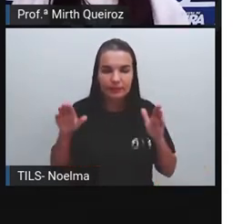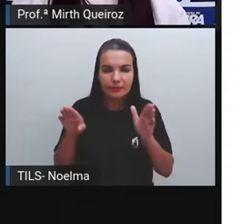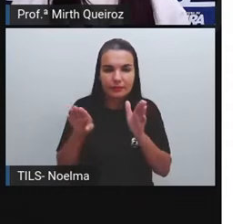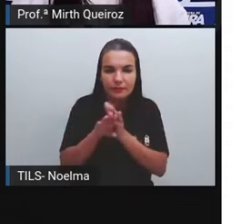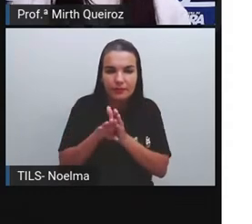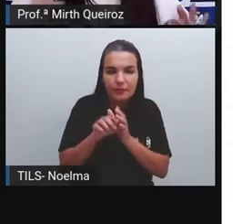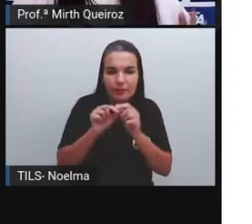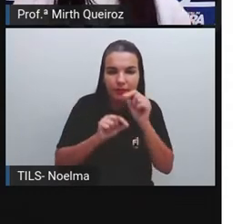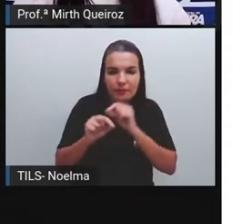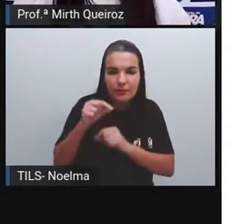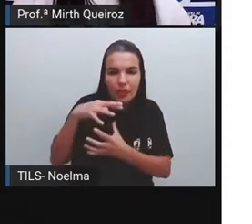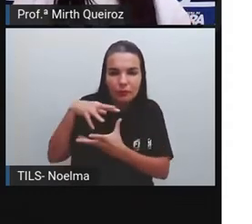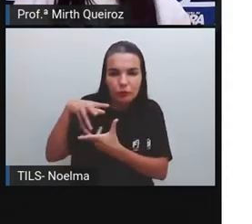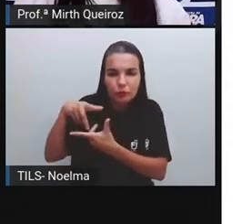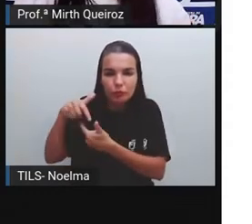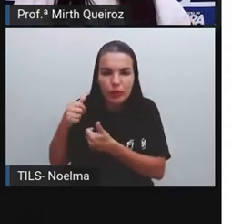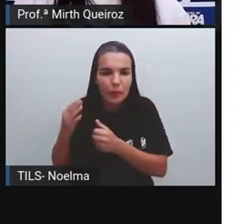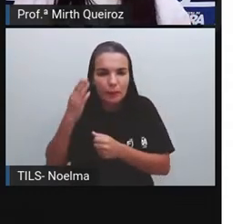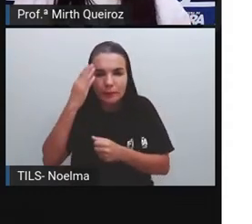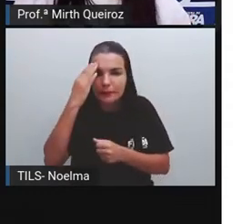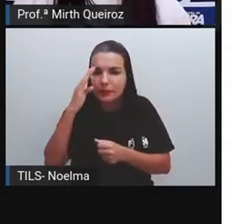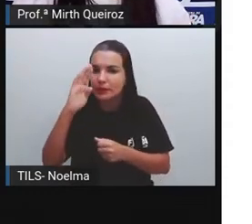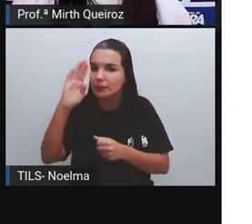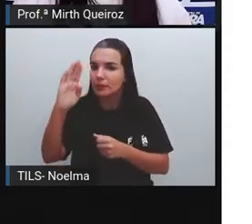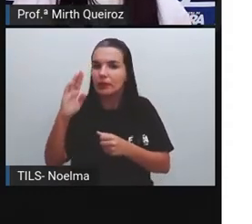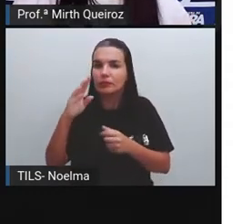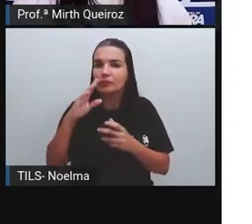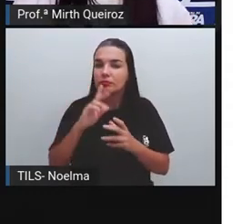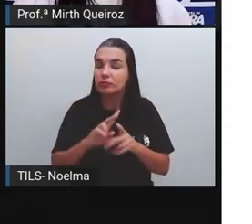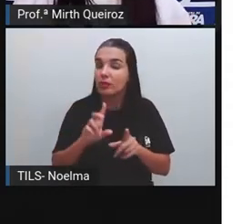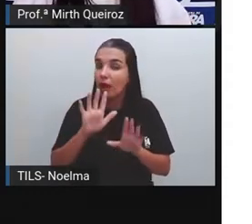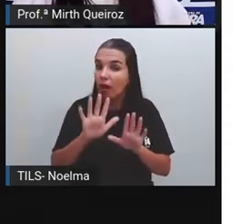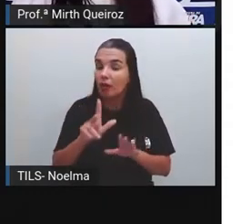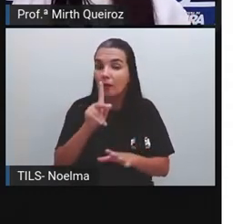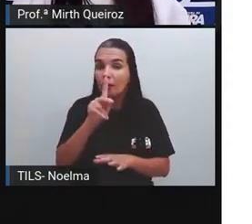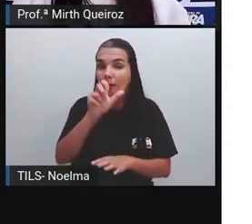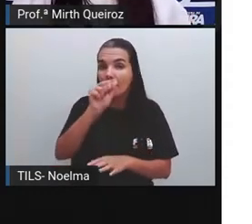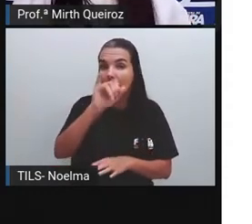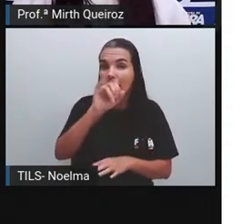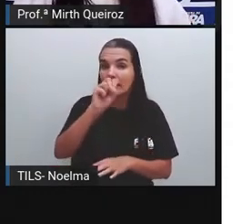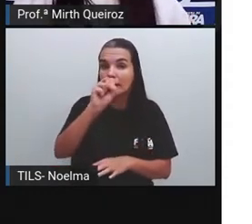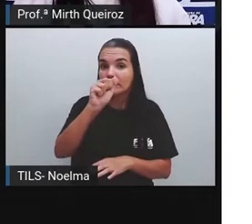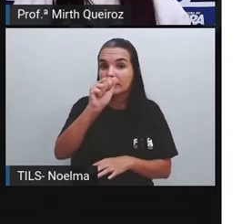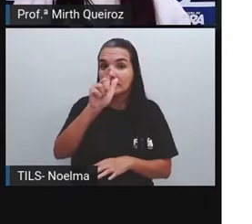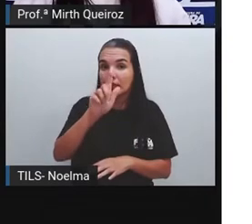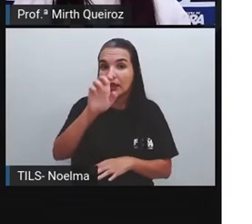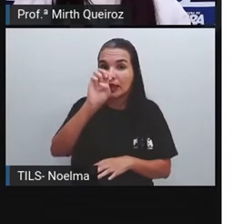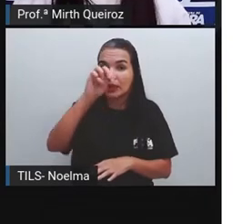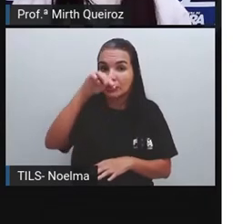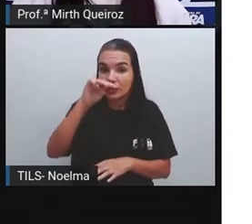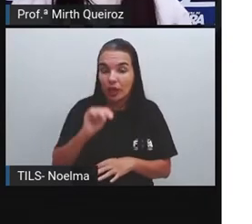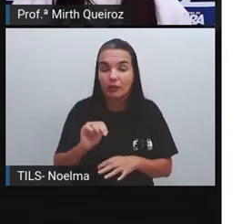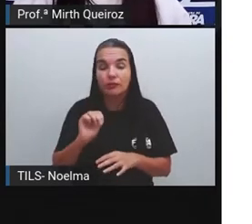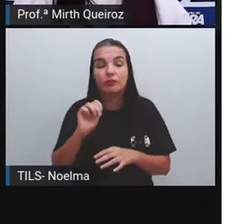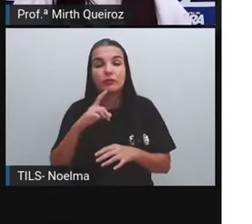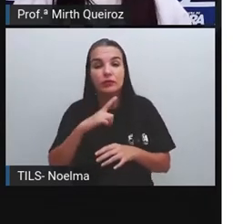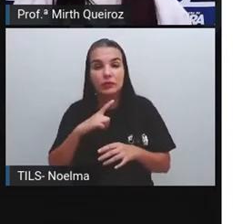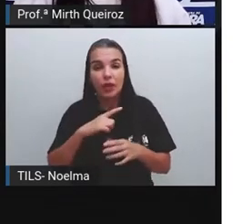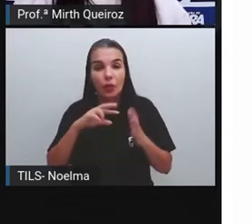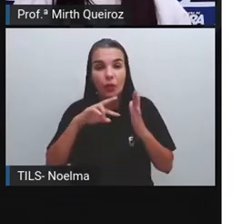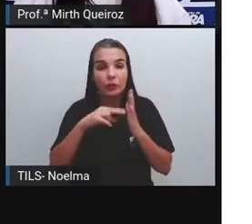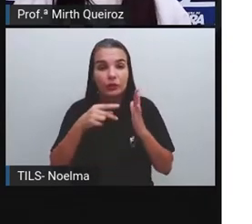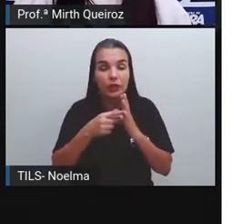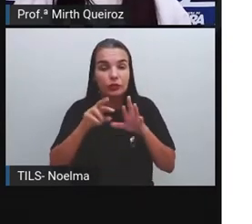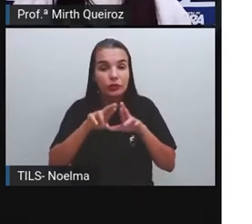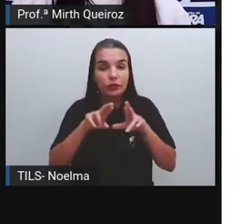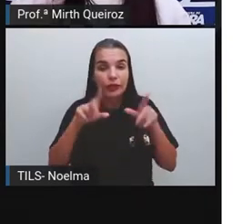vivemos. E são conceitos diferentes, viu, gente? Paisagem, espaço e lugar são conceitos diferentes. E compreender o